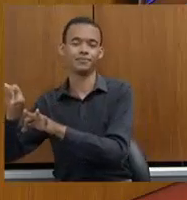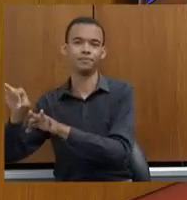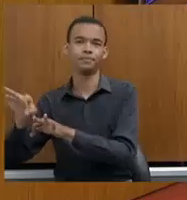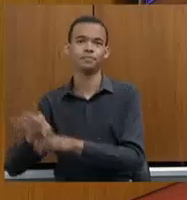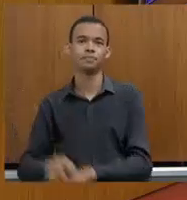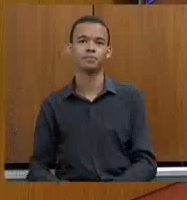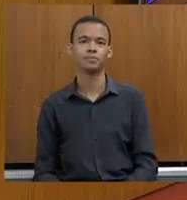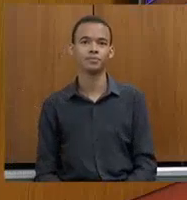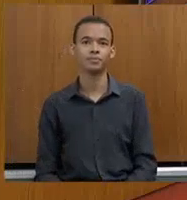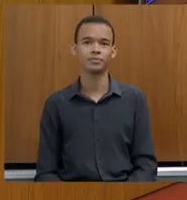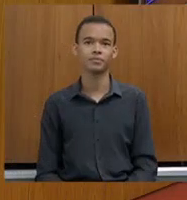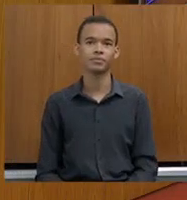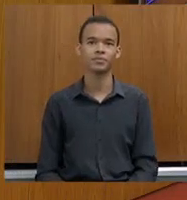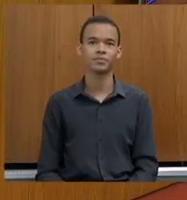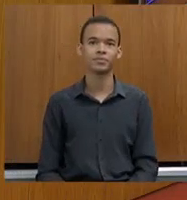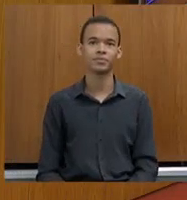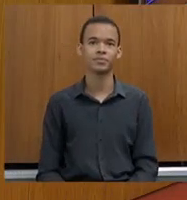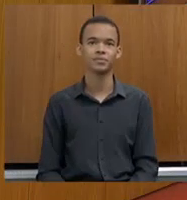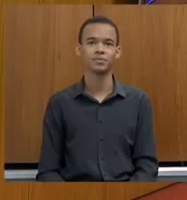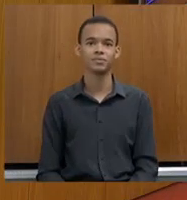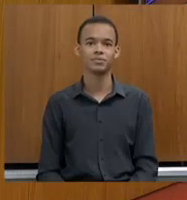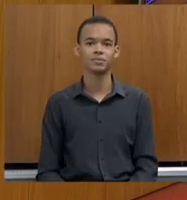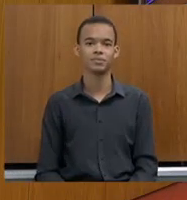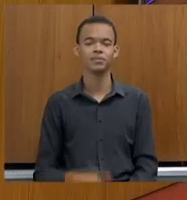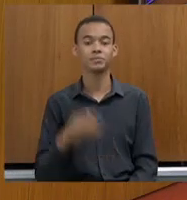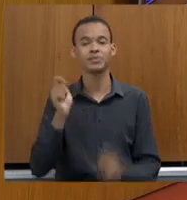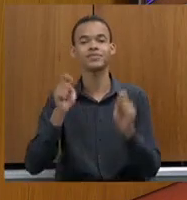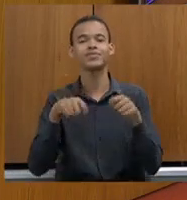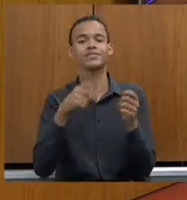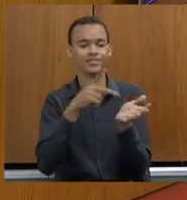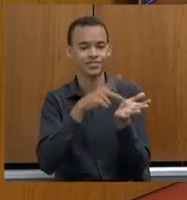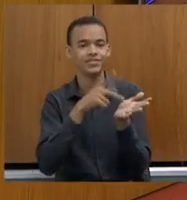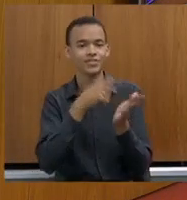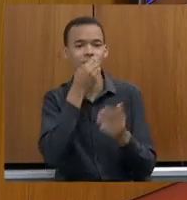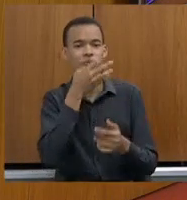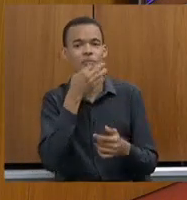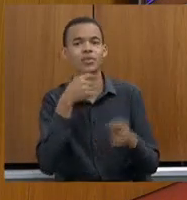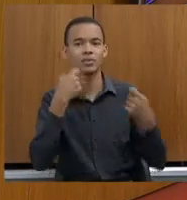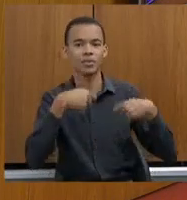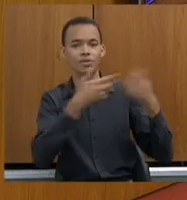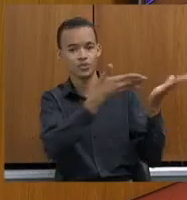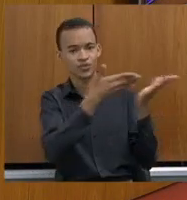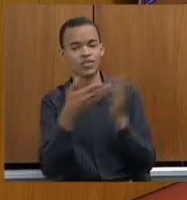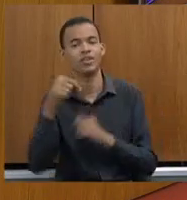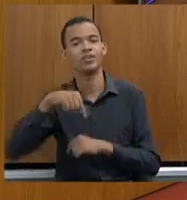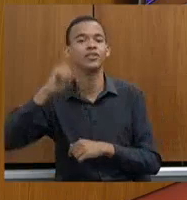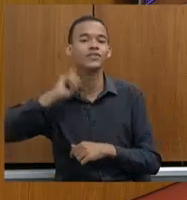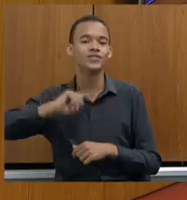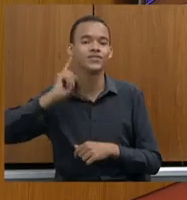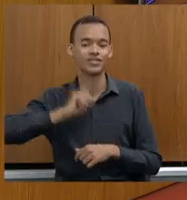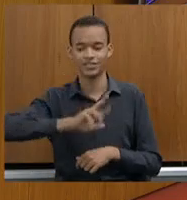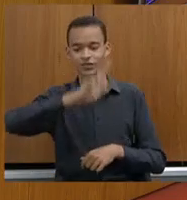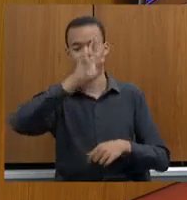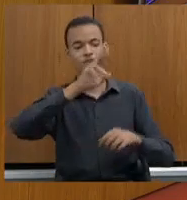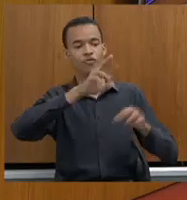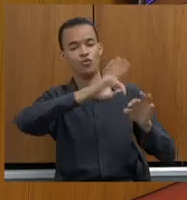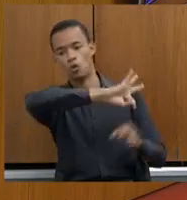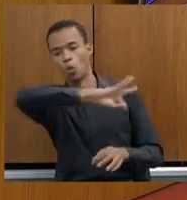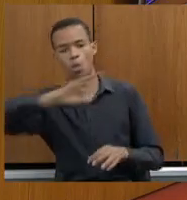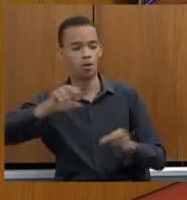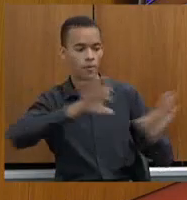moço aqui para Minas Gerais, que é o lugar do delegado, promotor, esse delegado mais, ele faz tudo sozinho. Perito,